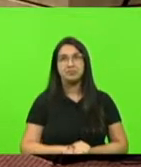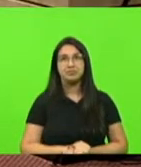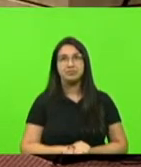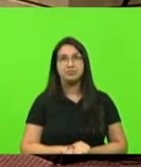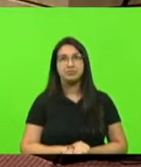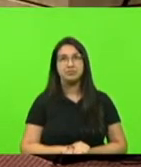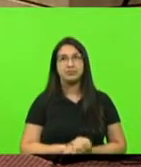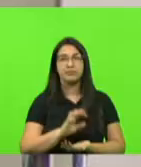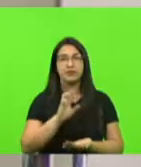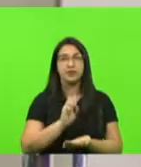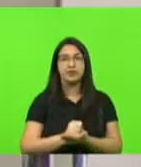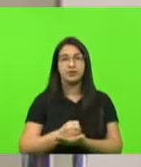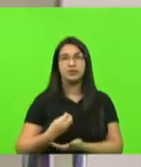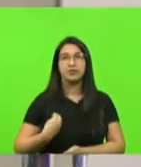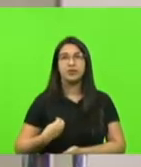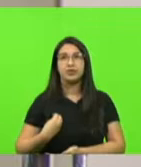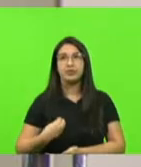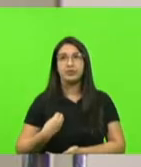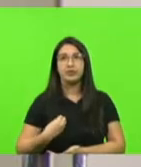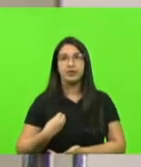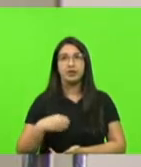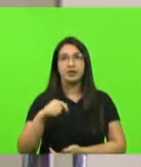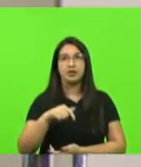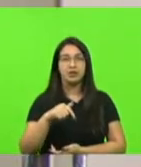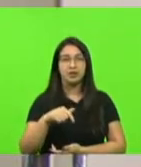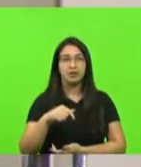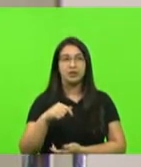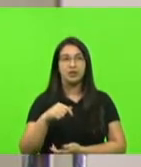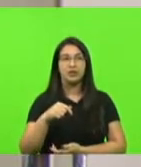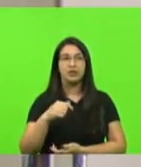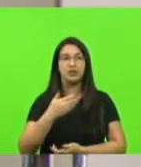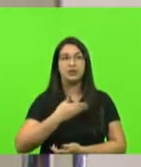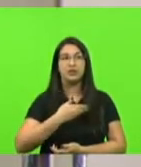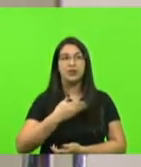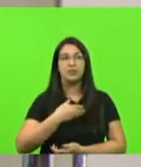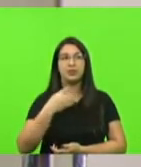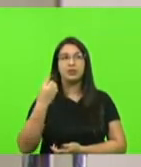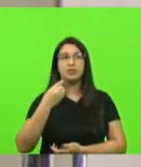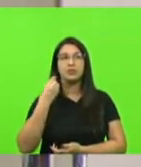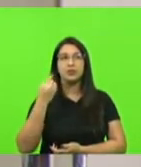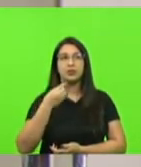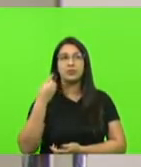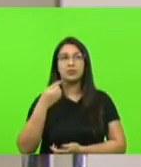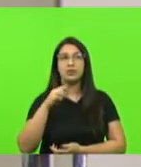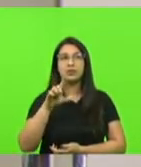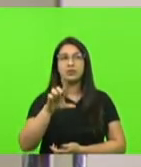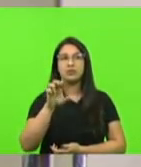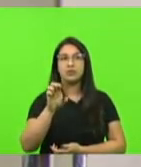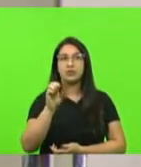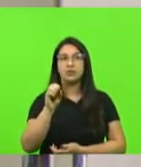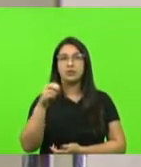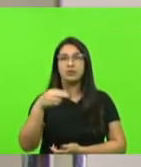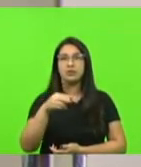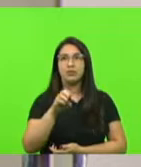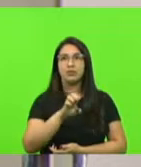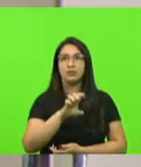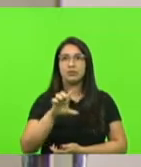presença aqui no plenário da Assembleia Legislativa do nosso colega deputado, Leonel Pavan. Seja bem-vindo, deputados.